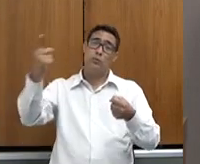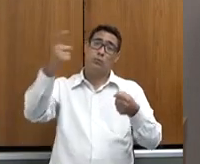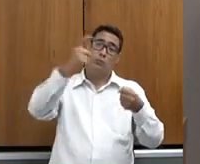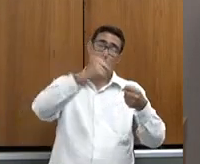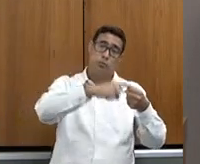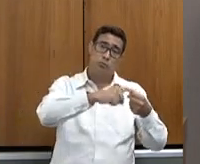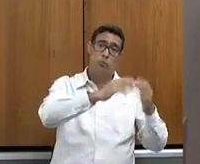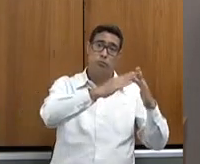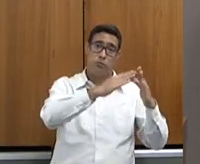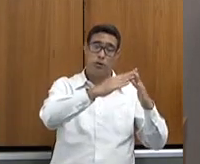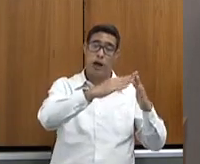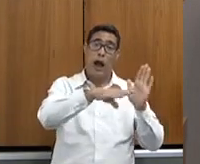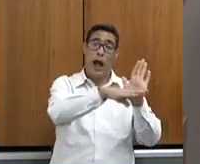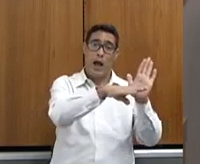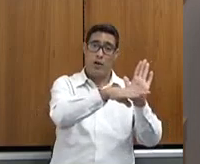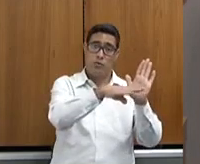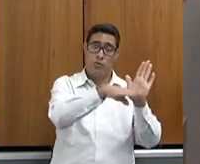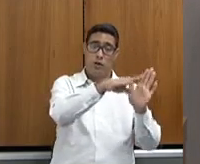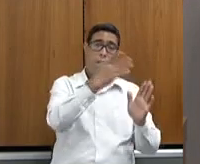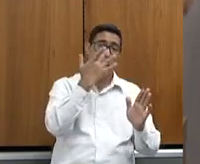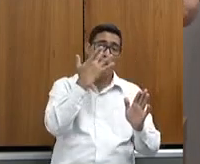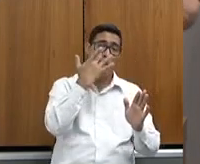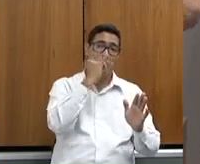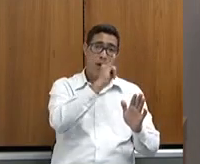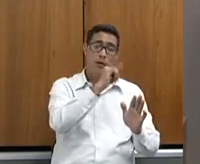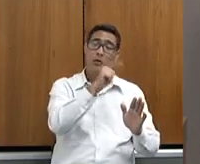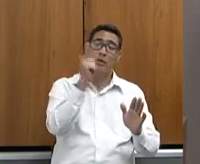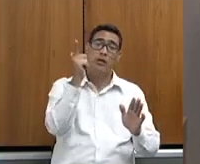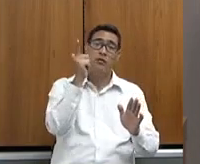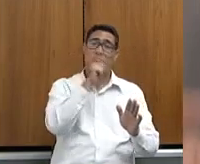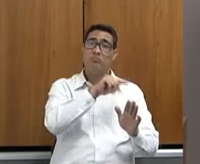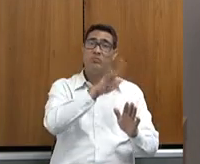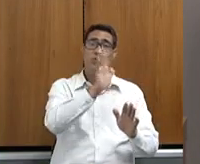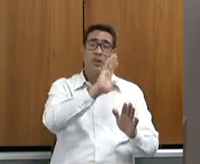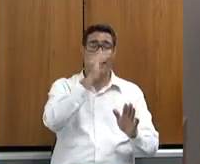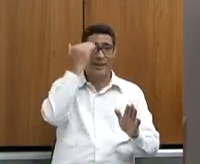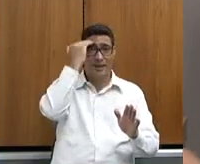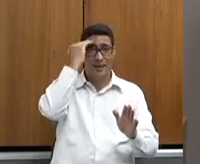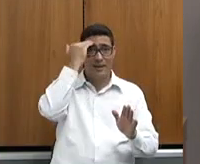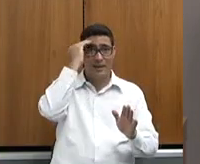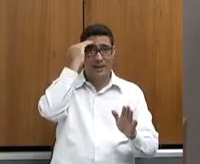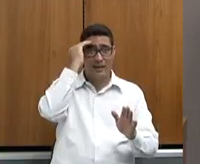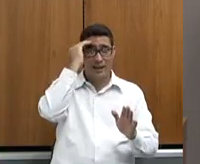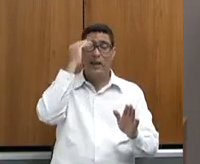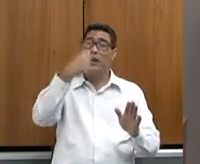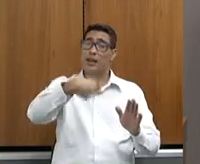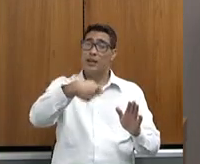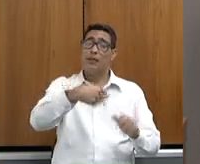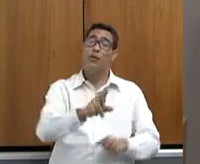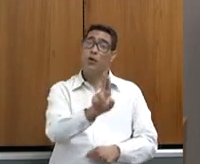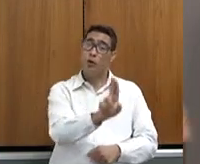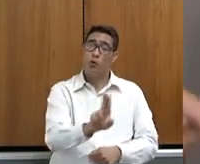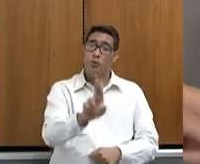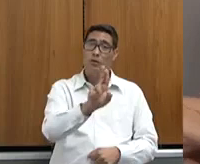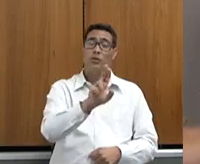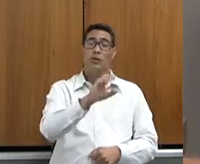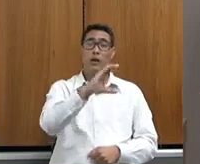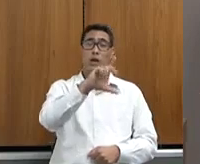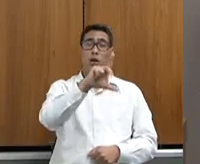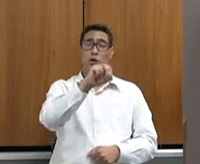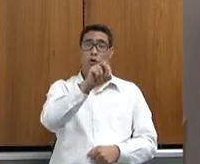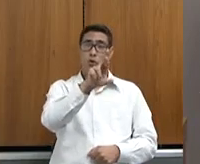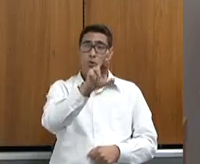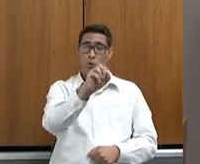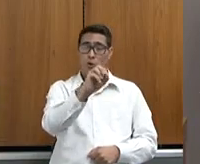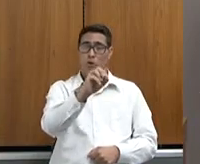do pai que não consegue compreender que tem que usar um cloro para clorar uma água, que tem que lavar